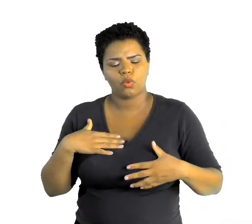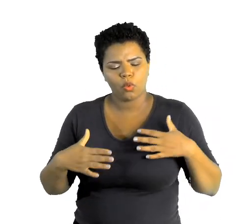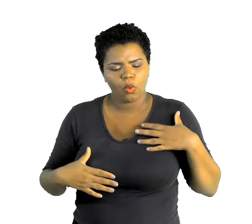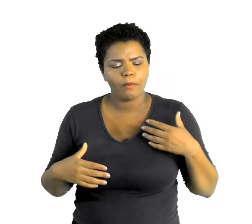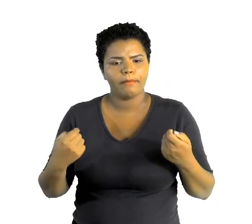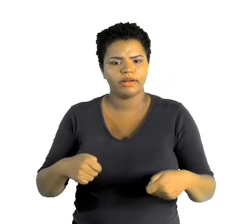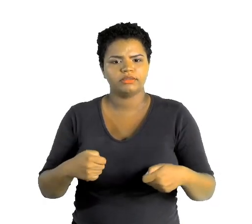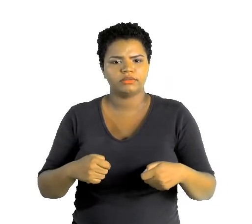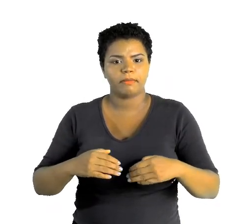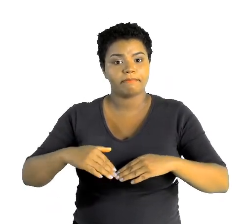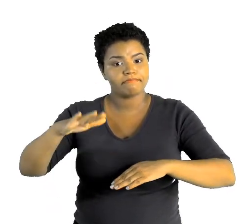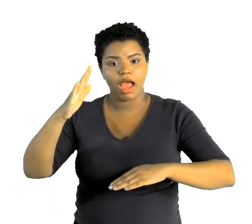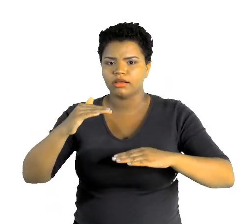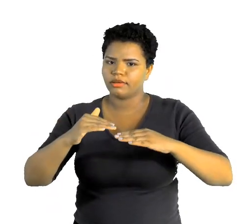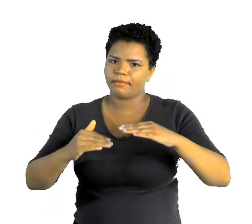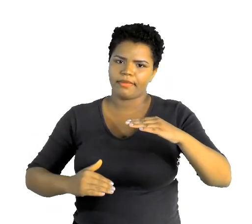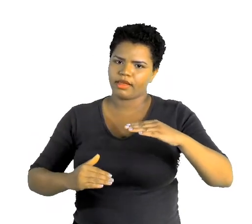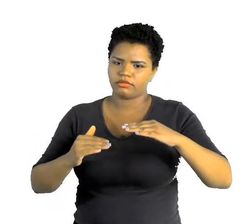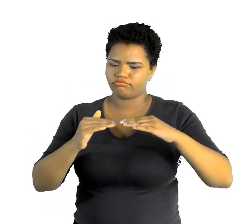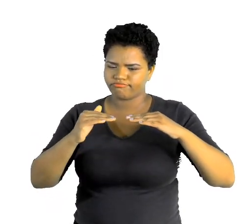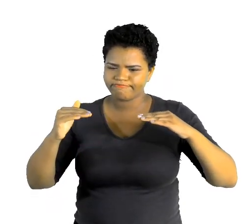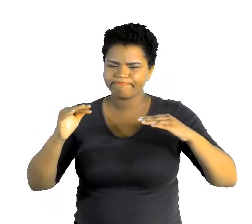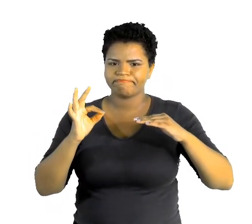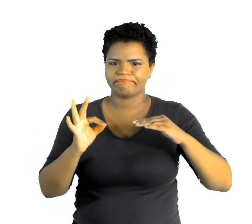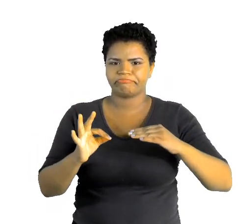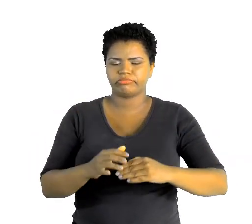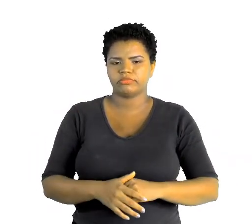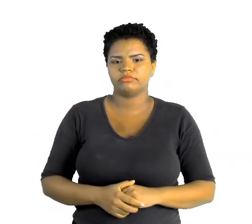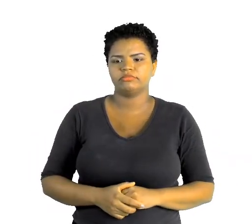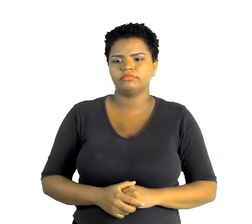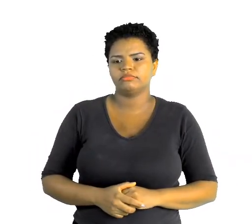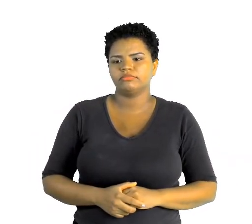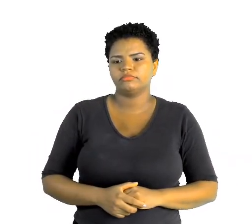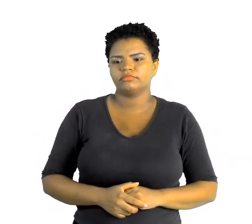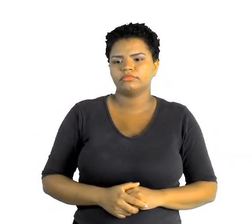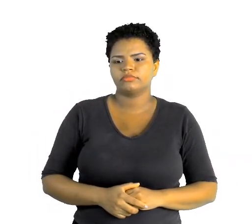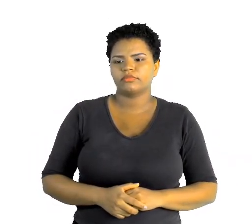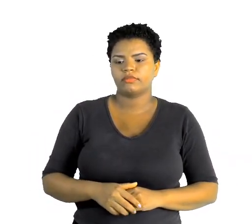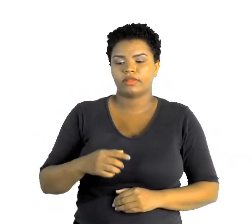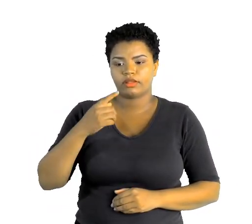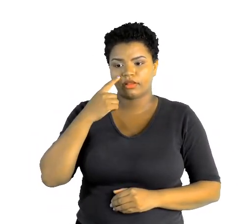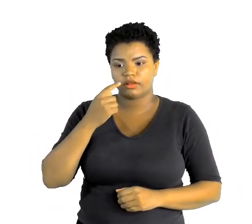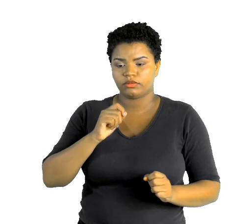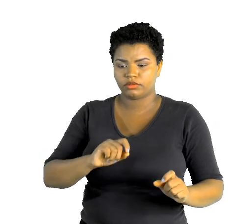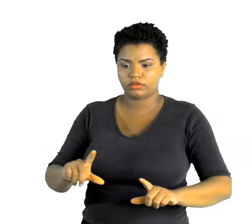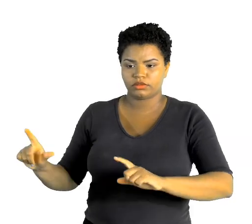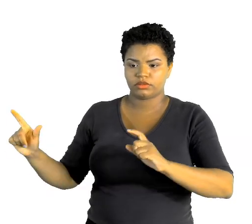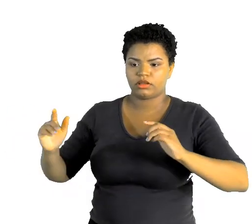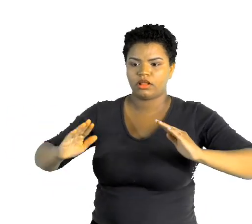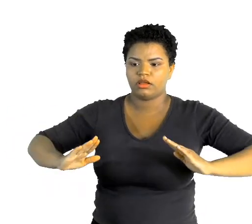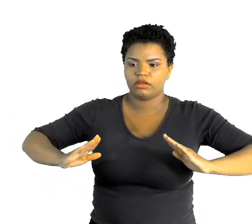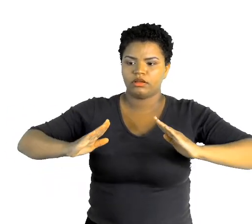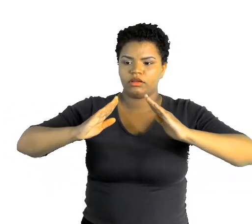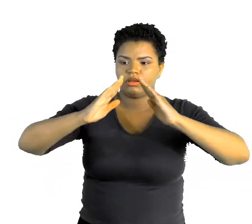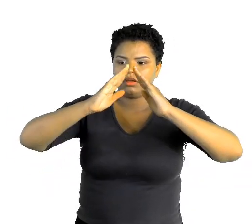menos. Então, aqui nessa slide, nós temos, então, a pirâmide